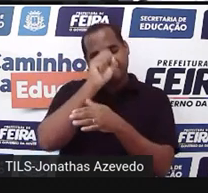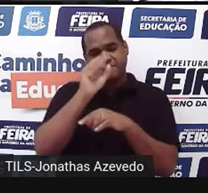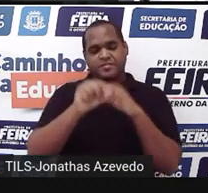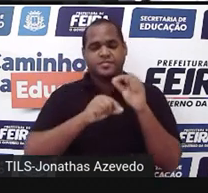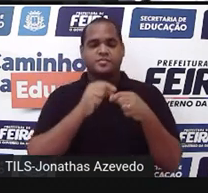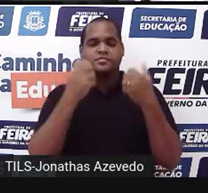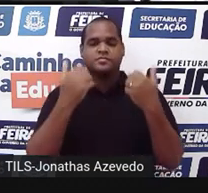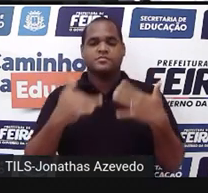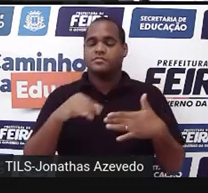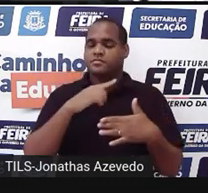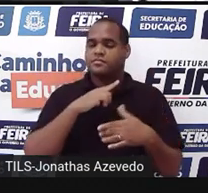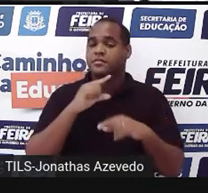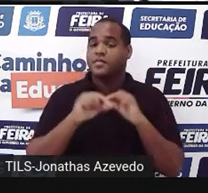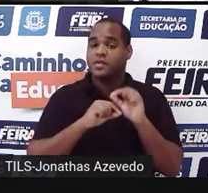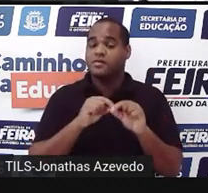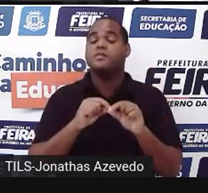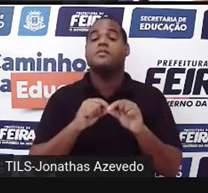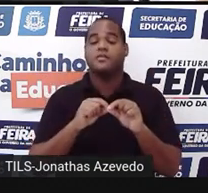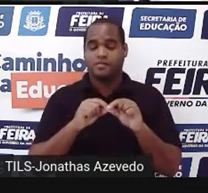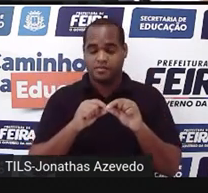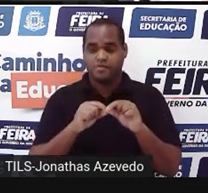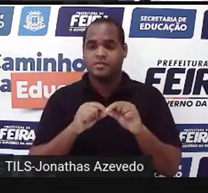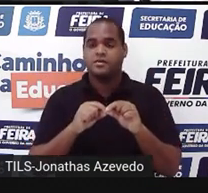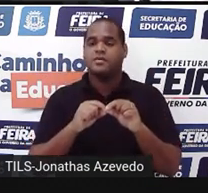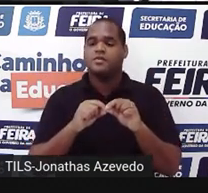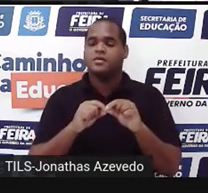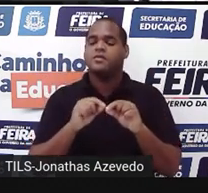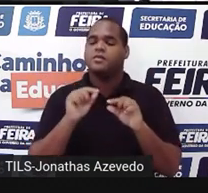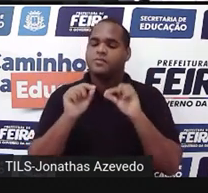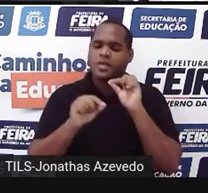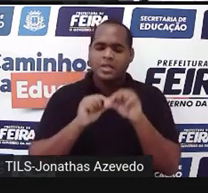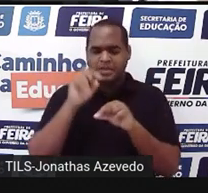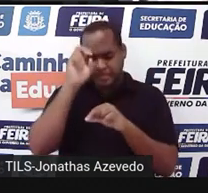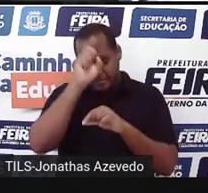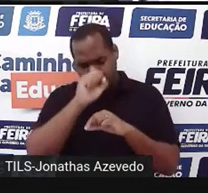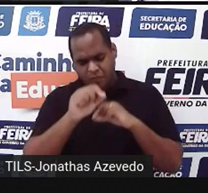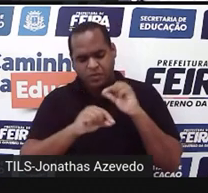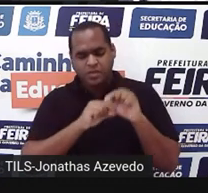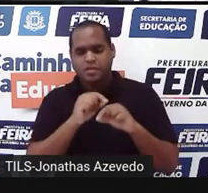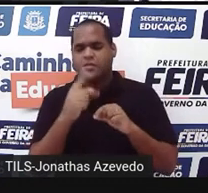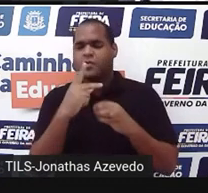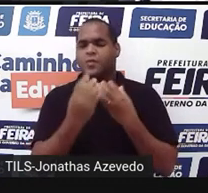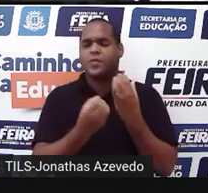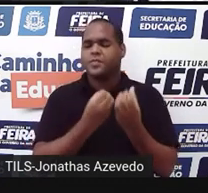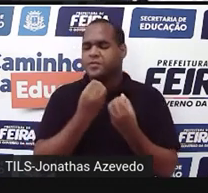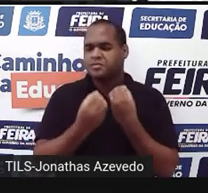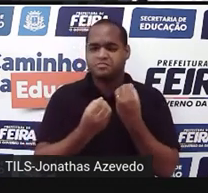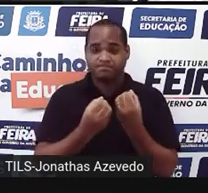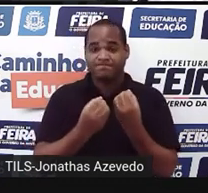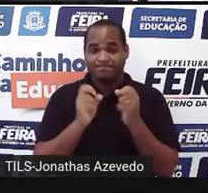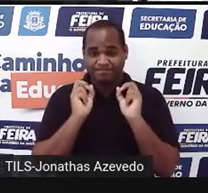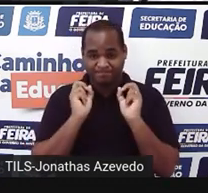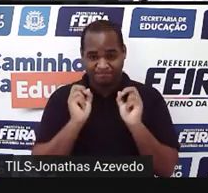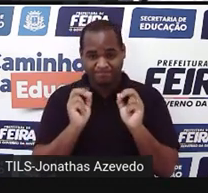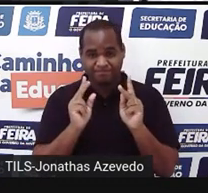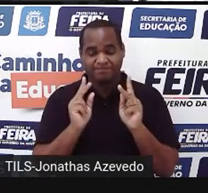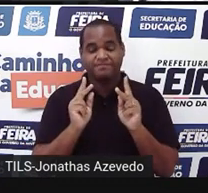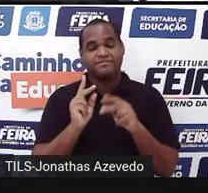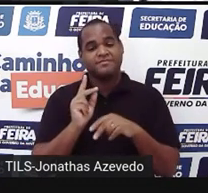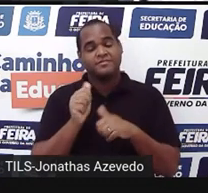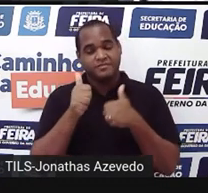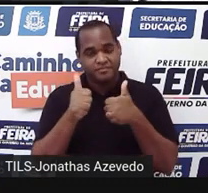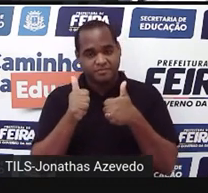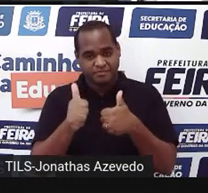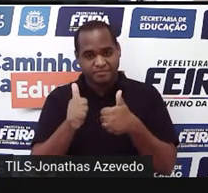isso, você está vendo, né? De fato, o que você aprendeu e como você aprendeu. Tá bom? Beleza?